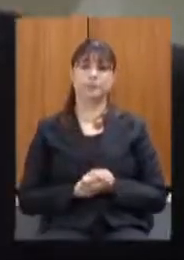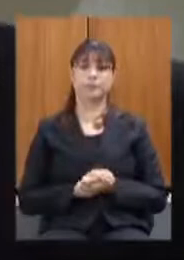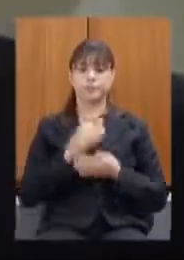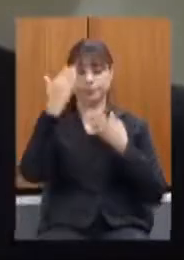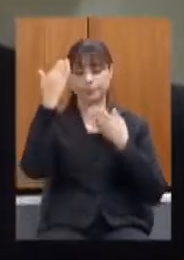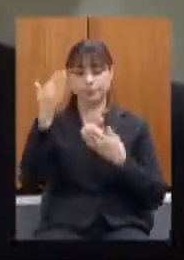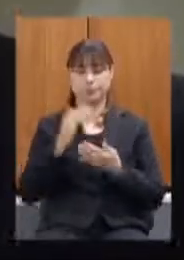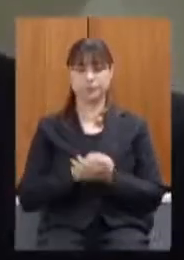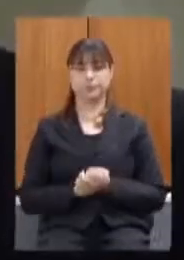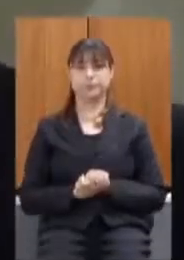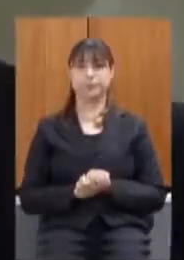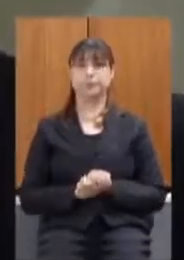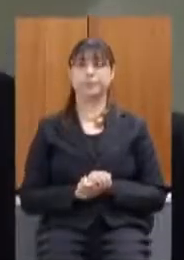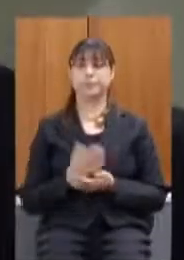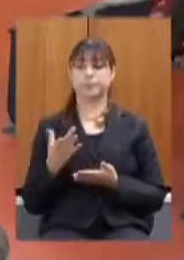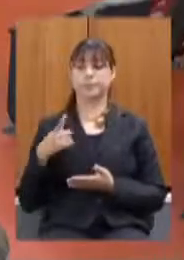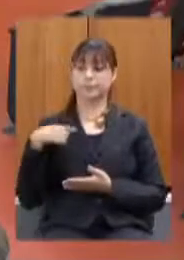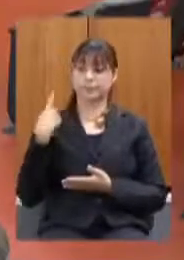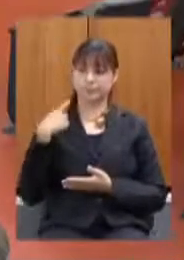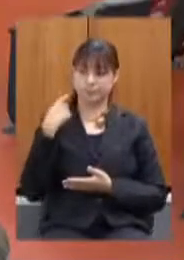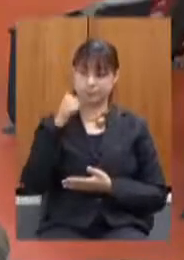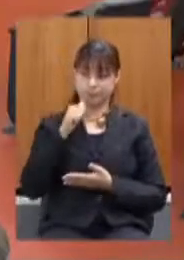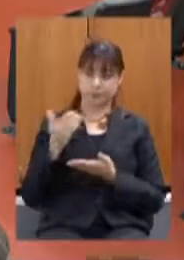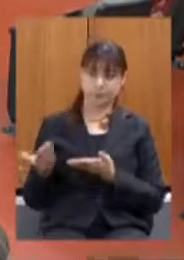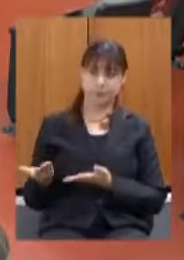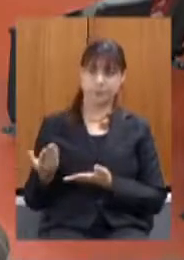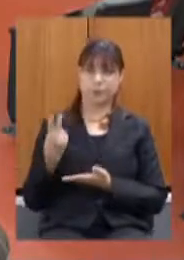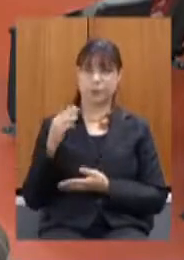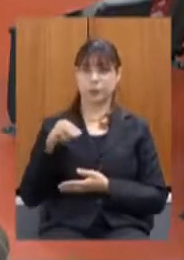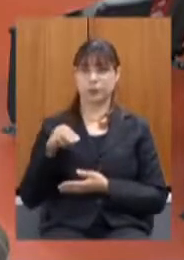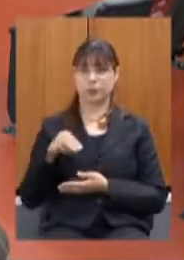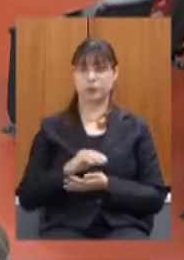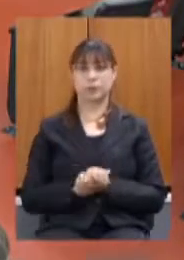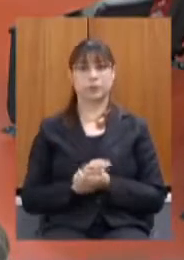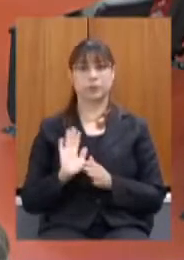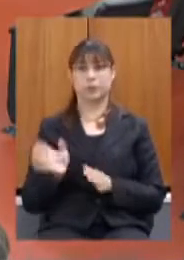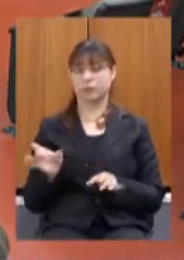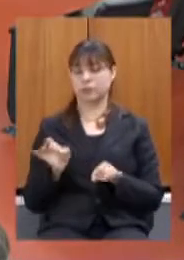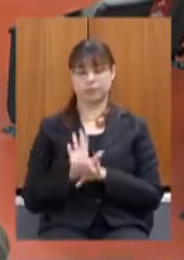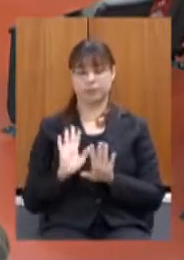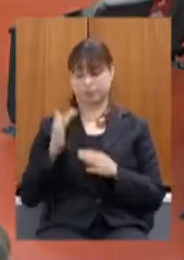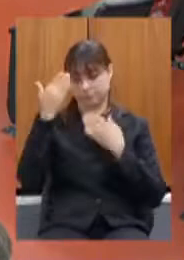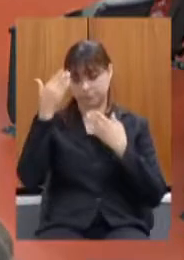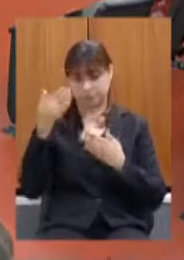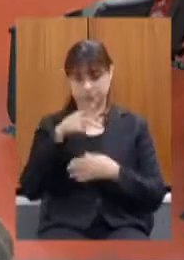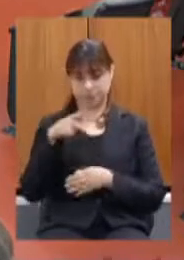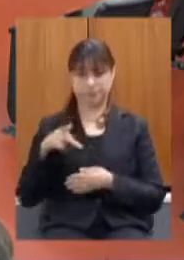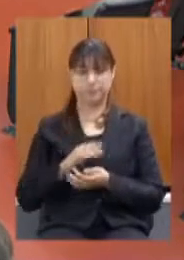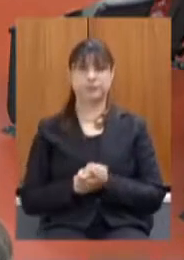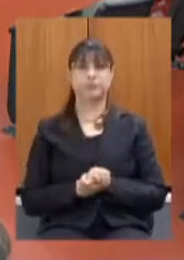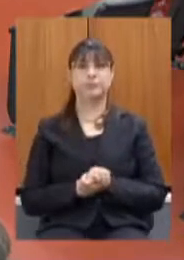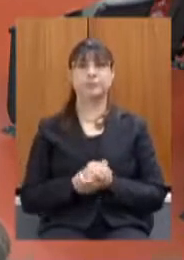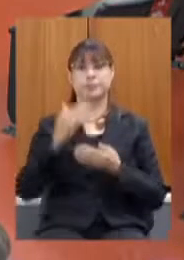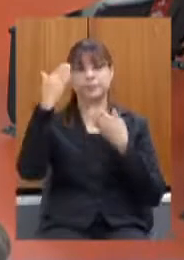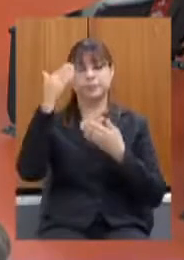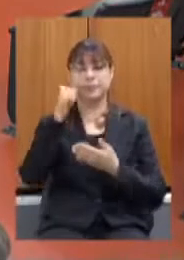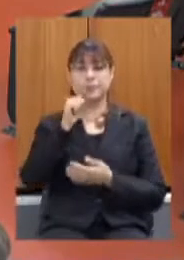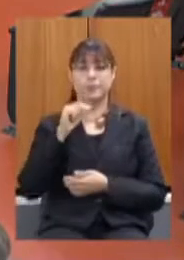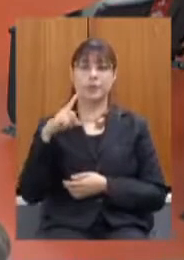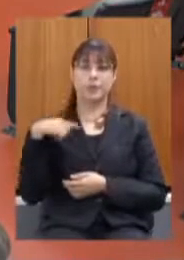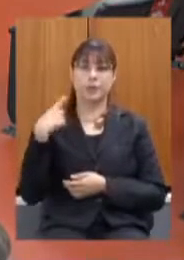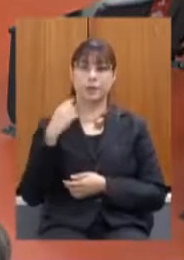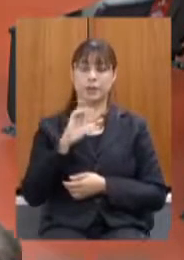deputada seus dois minutos já estou contemplada obrigado presidente muito obrigado deputada